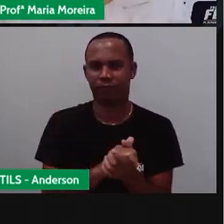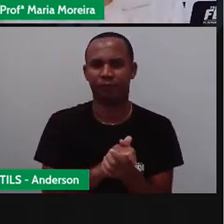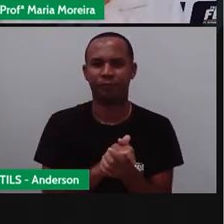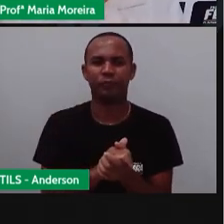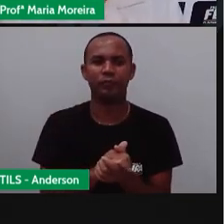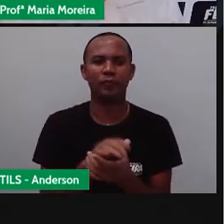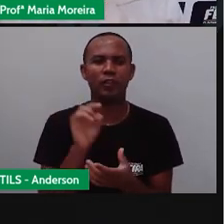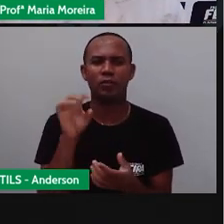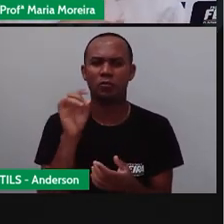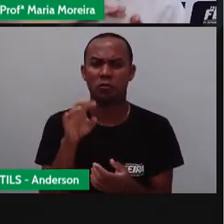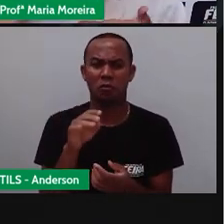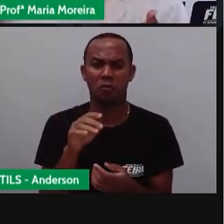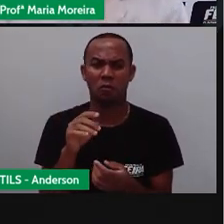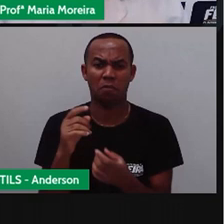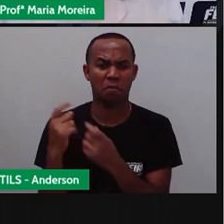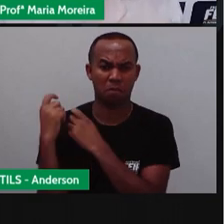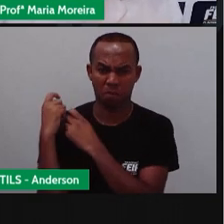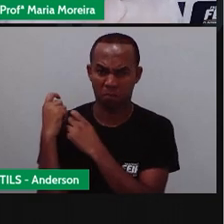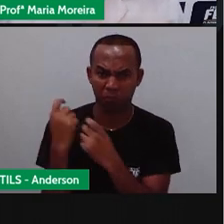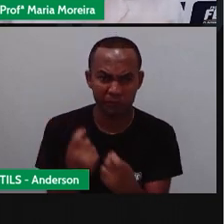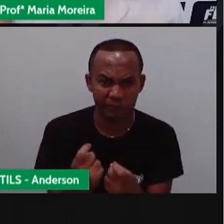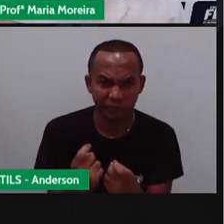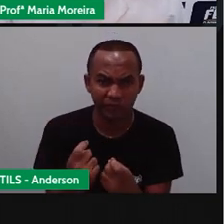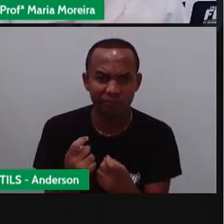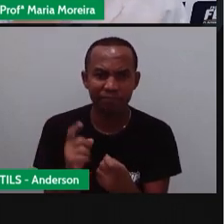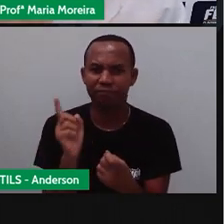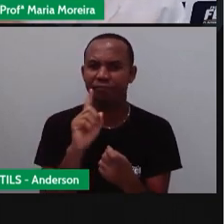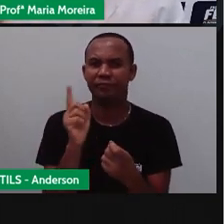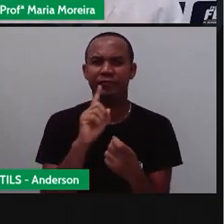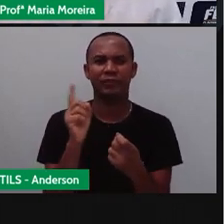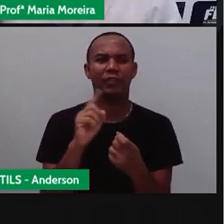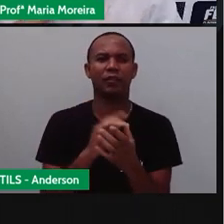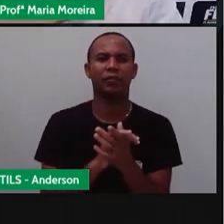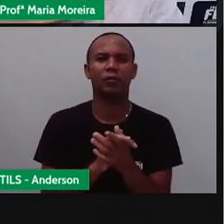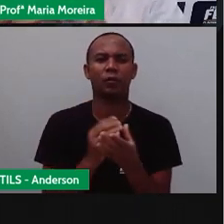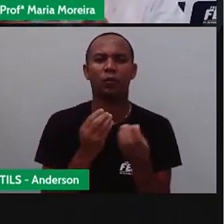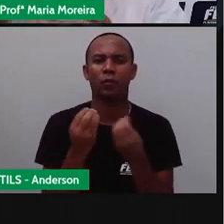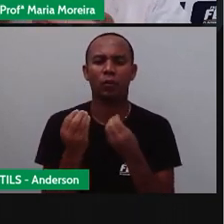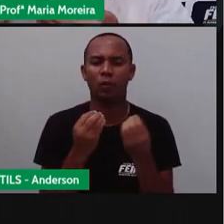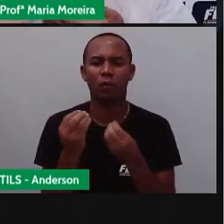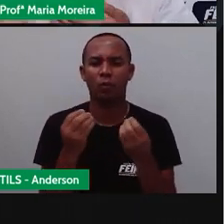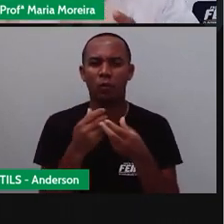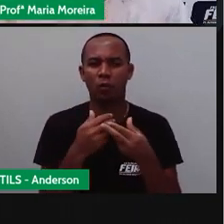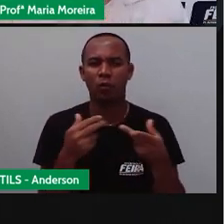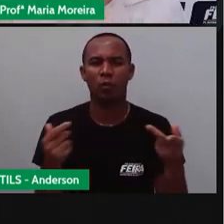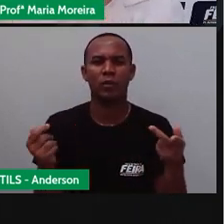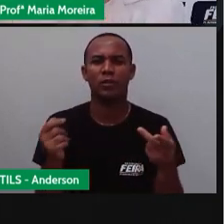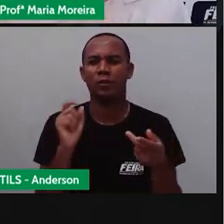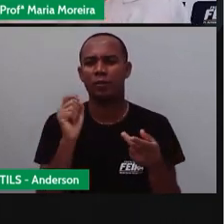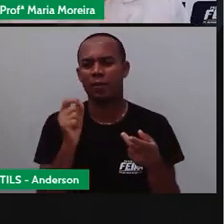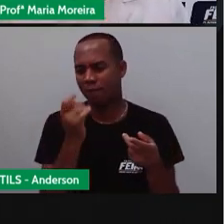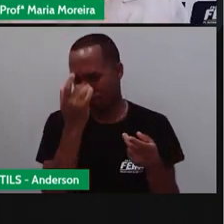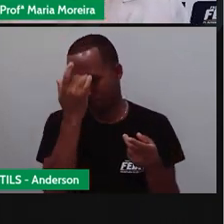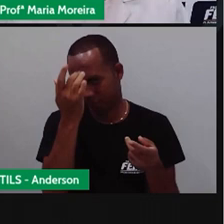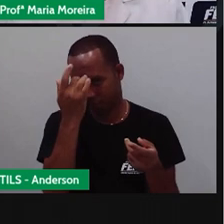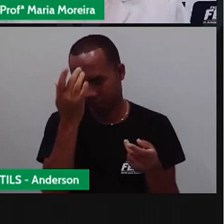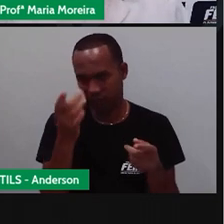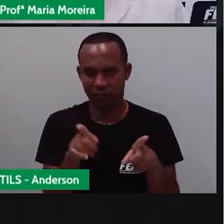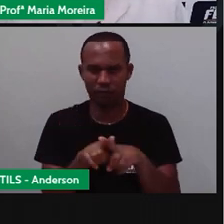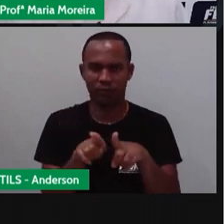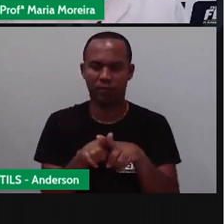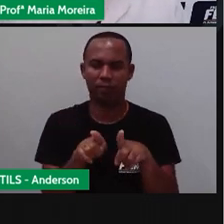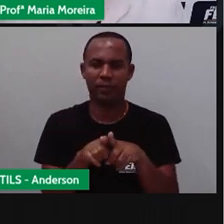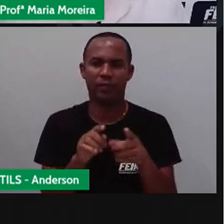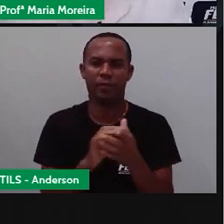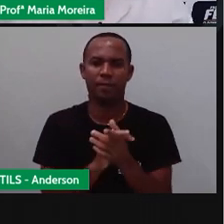só por puxar. Ou puxar com uma roda. Quando você põe a roda, as coisas, elas deslizam com mais facilidade. Isso.